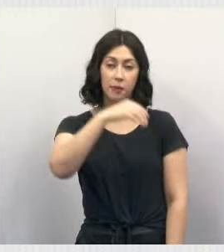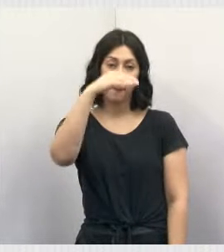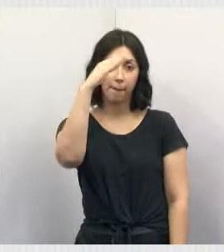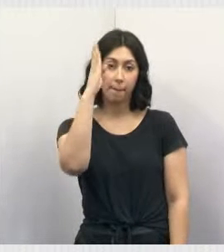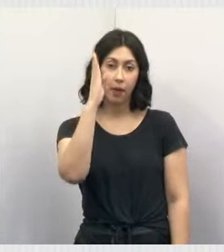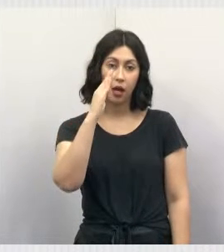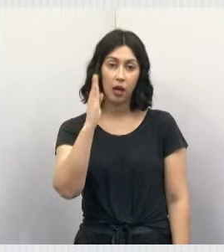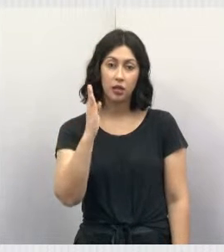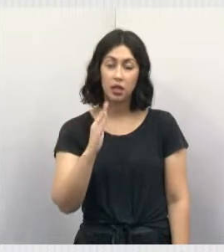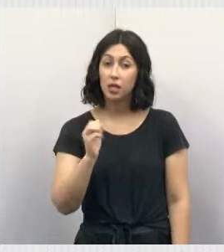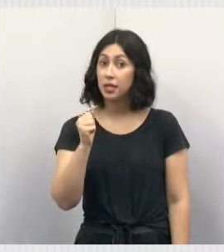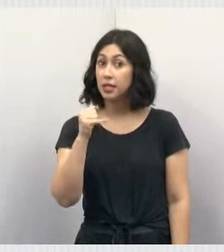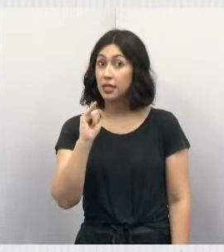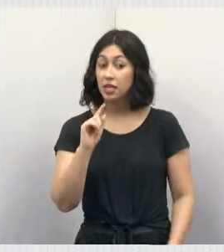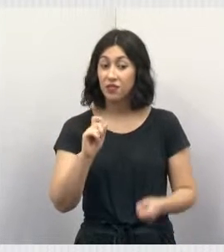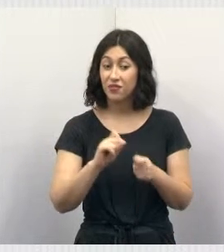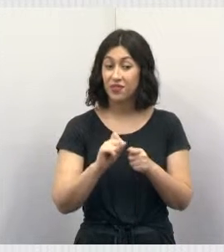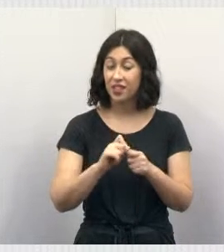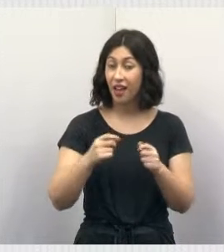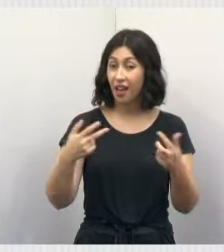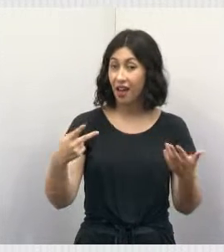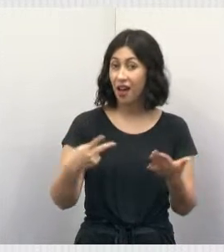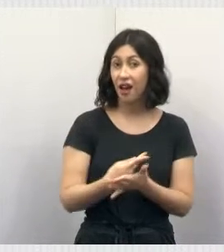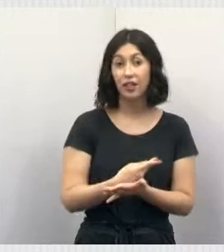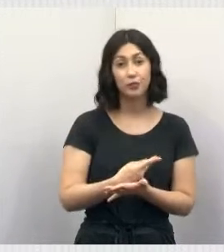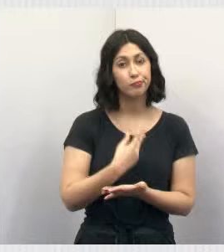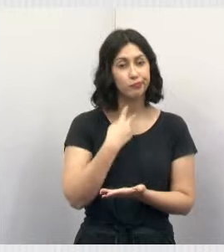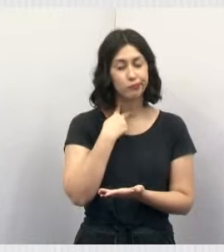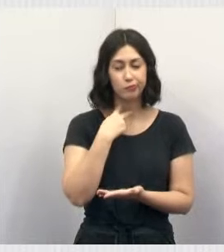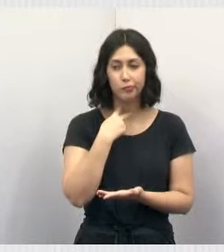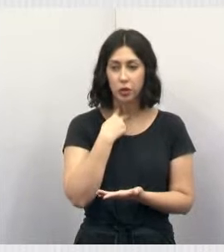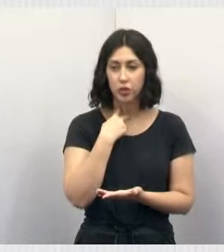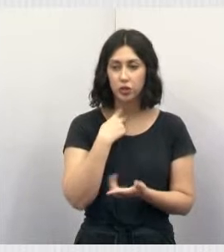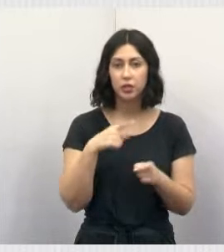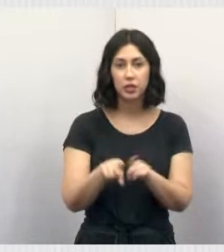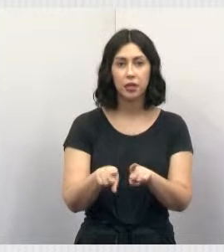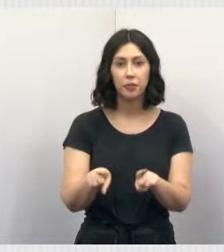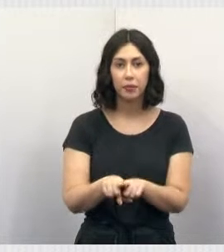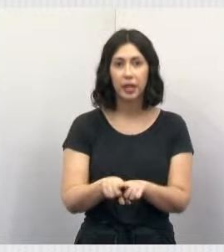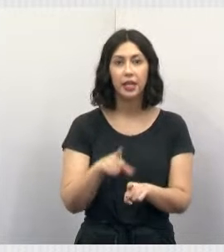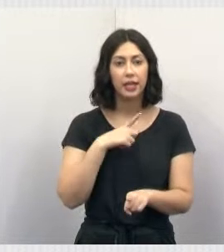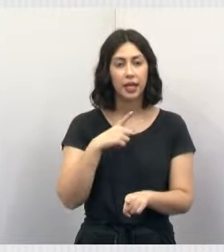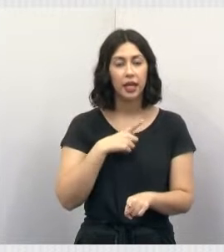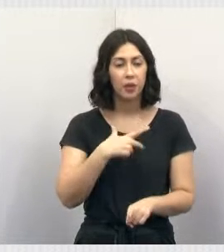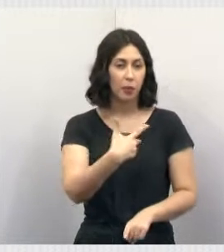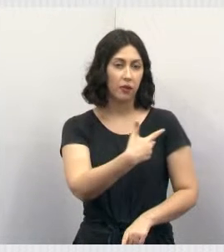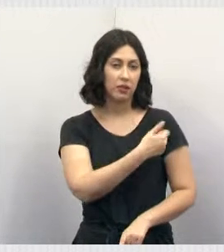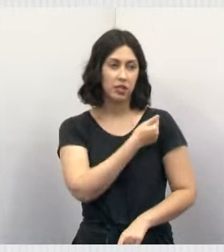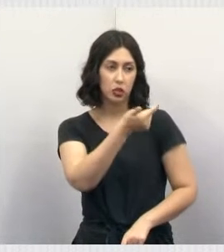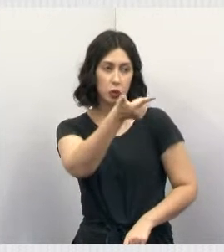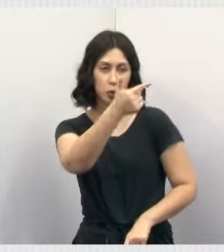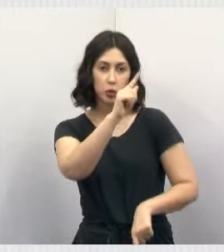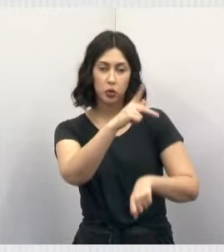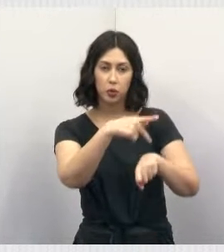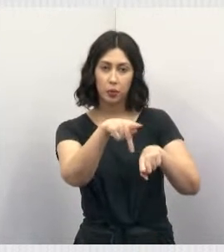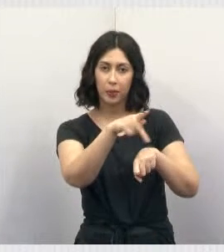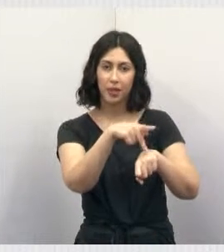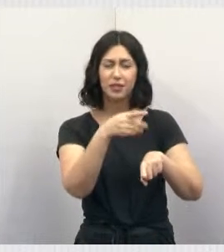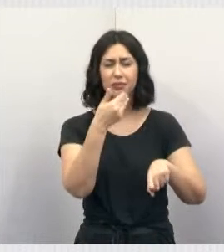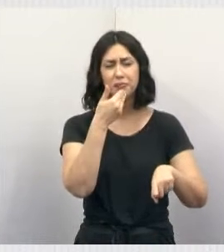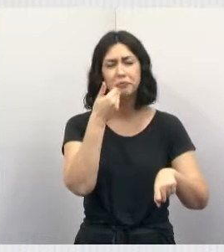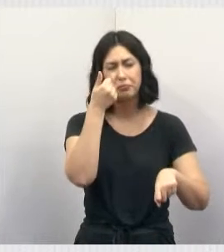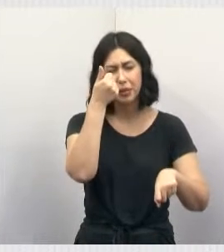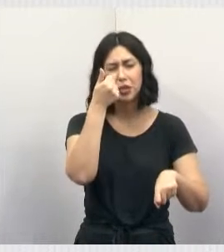acondicionada de uma forma correta, ela não é ideal para o seu animal. E nós temos a vacina importada, que é a melhor